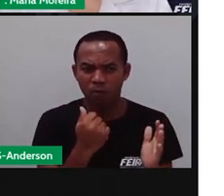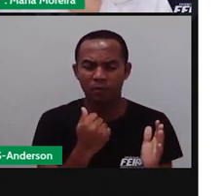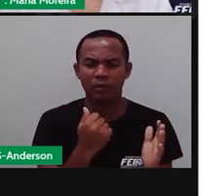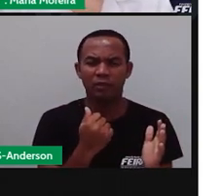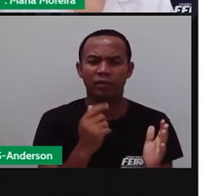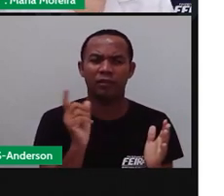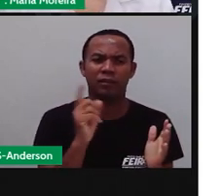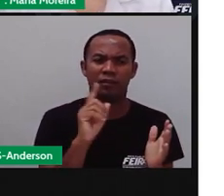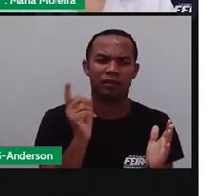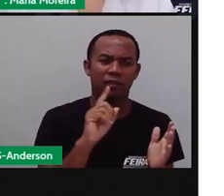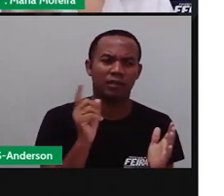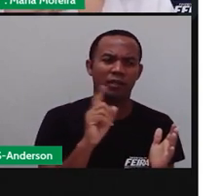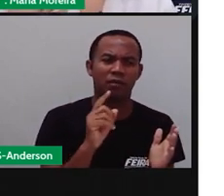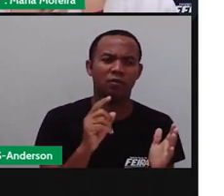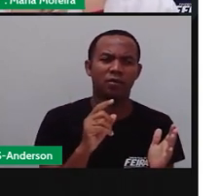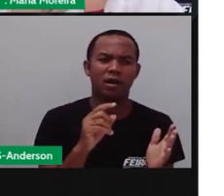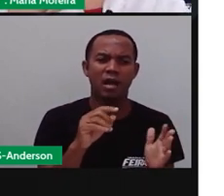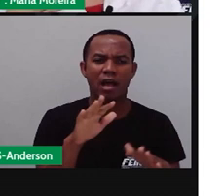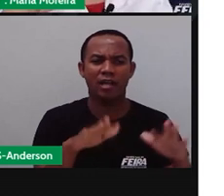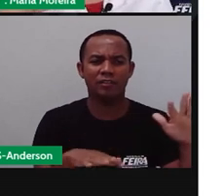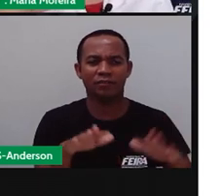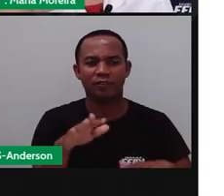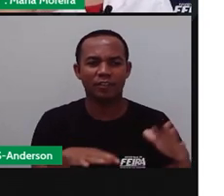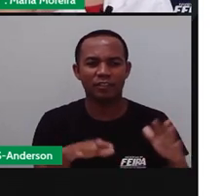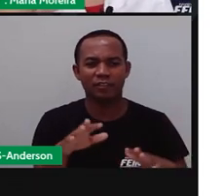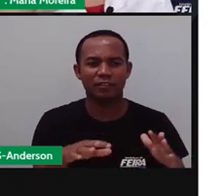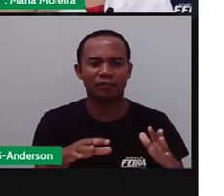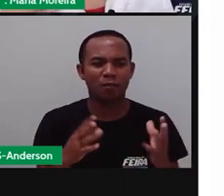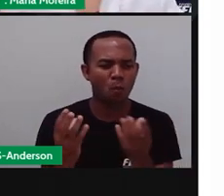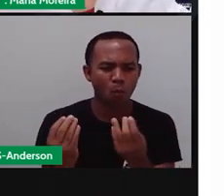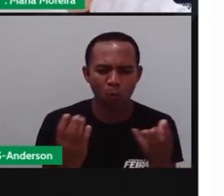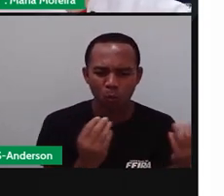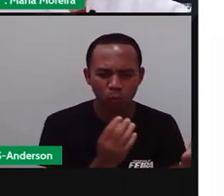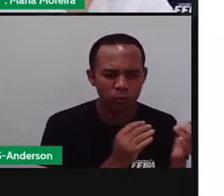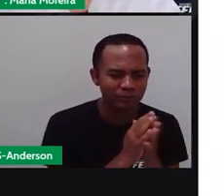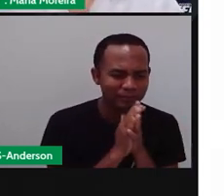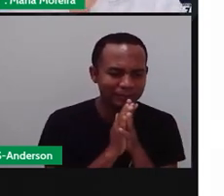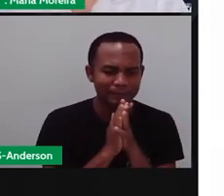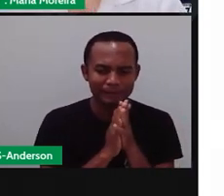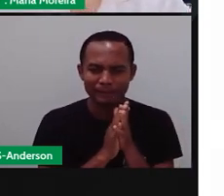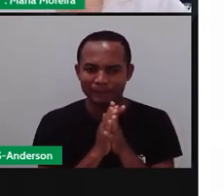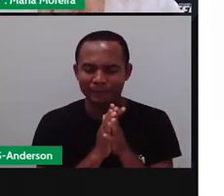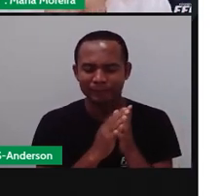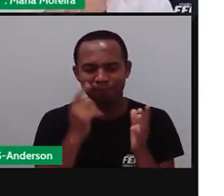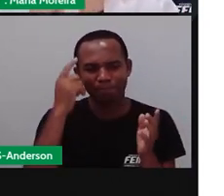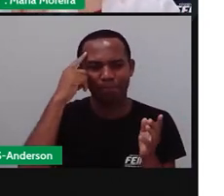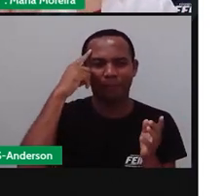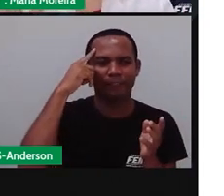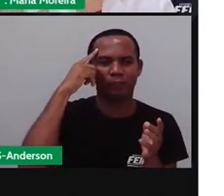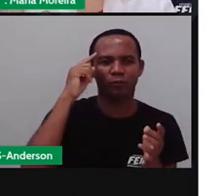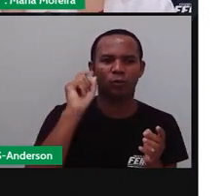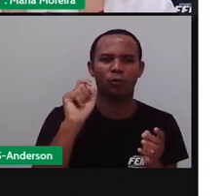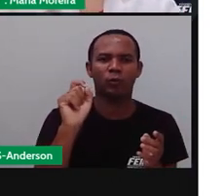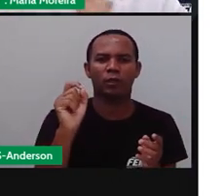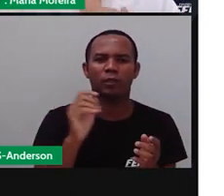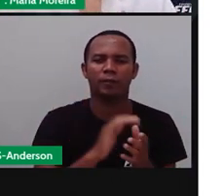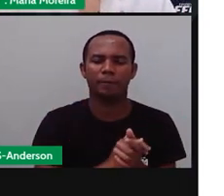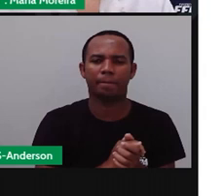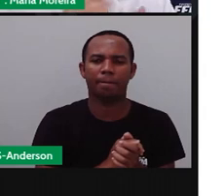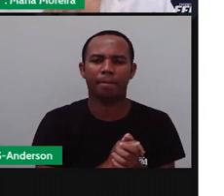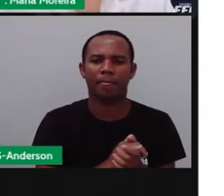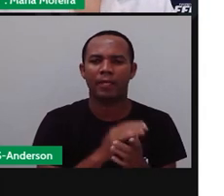alguma coisa. Então, na minha casa, está sobrando espaço, não, não, Não, está sobrando manga, por exemplo.